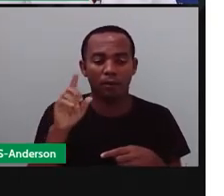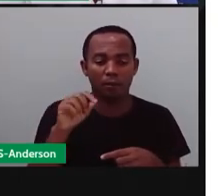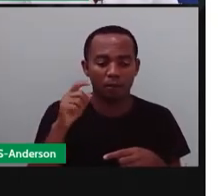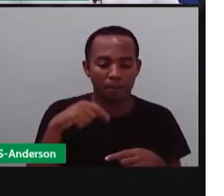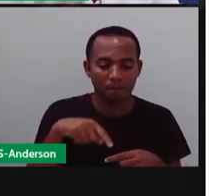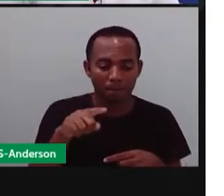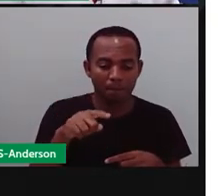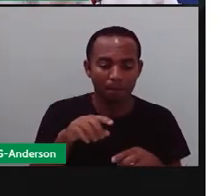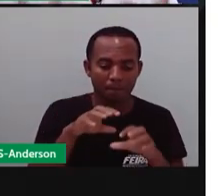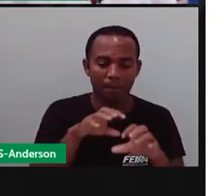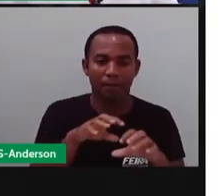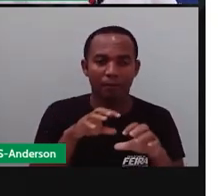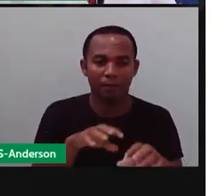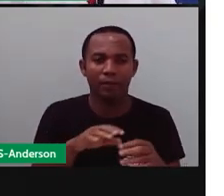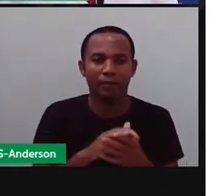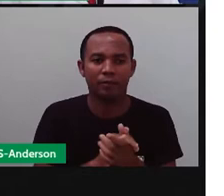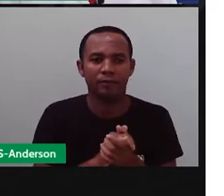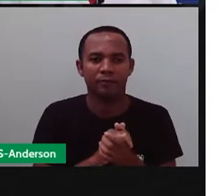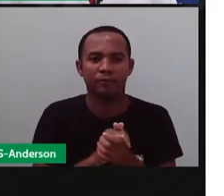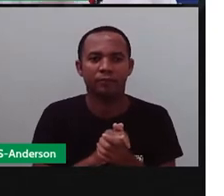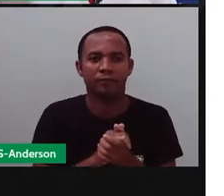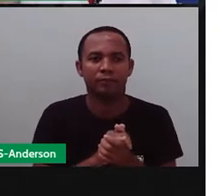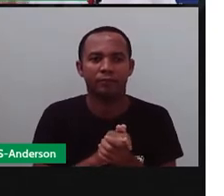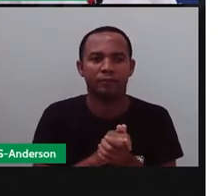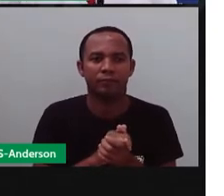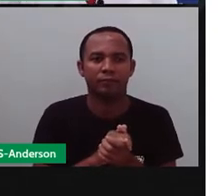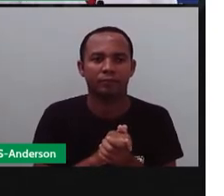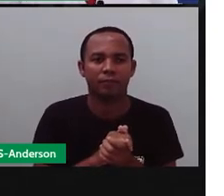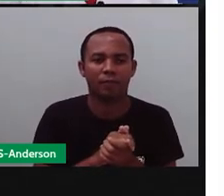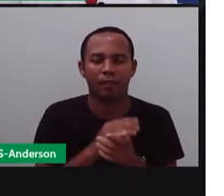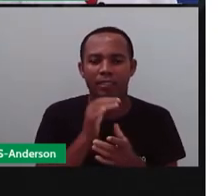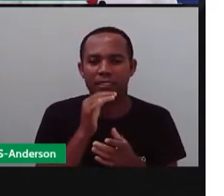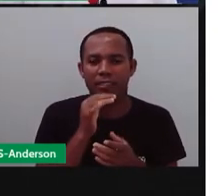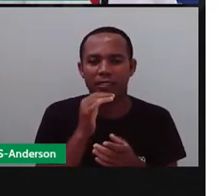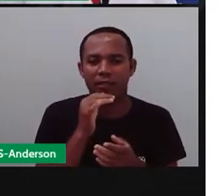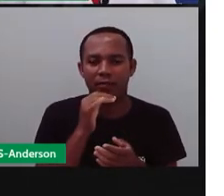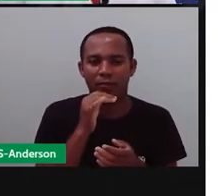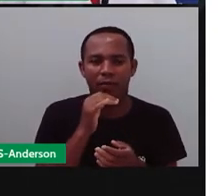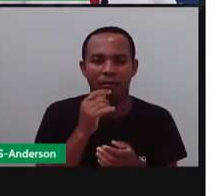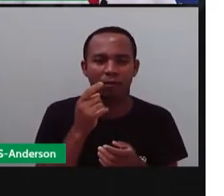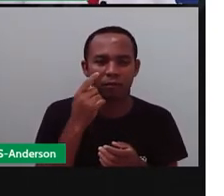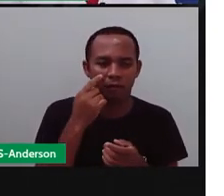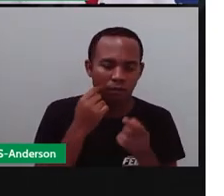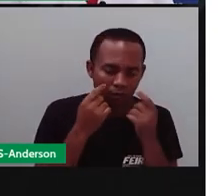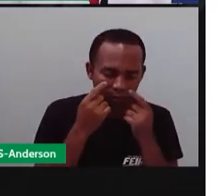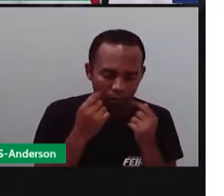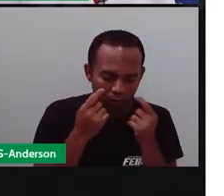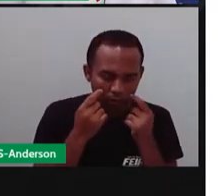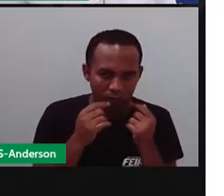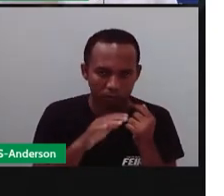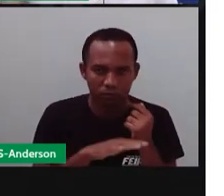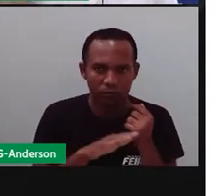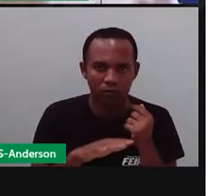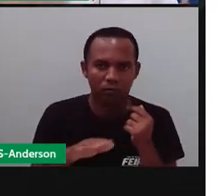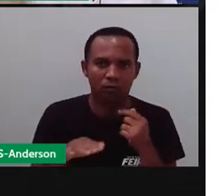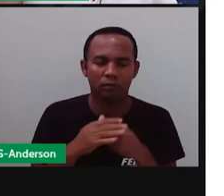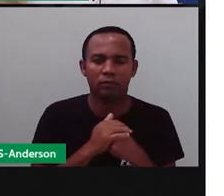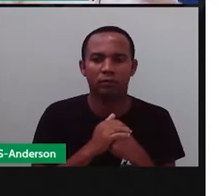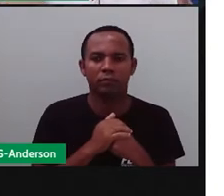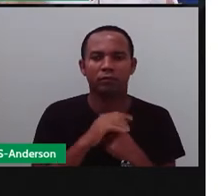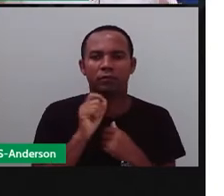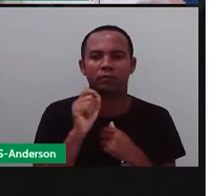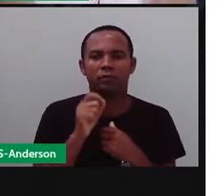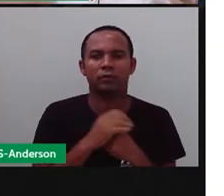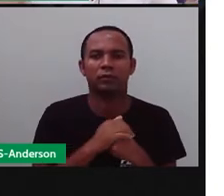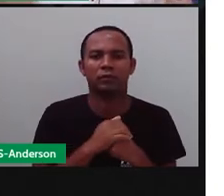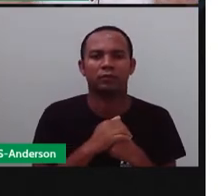tentando amenizar a situação quando era pequena e fazia, não, não, coitadinha. Embora ela chore, ela é pequenininha. Para tentar remediar